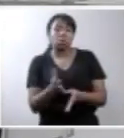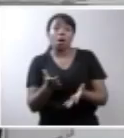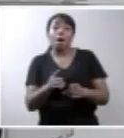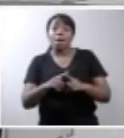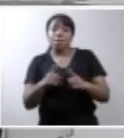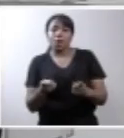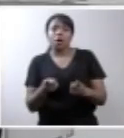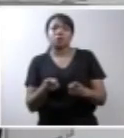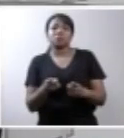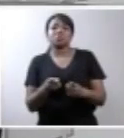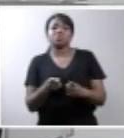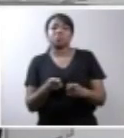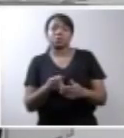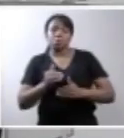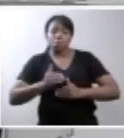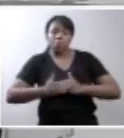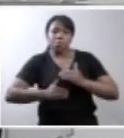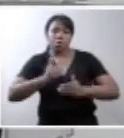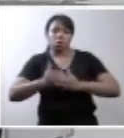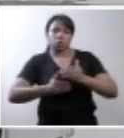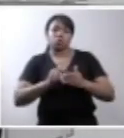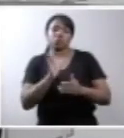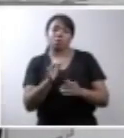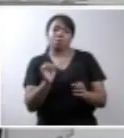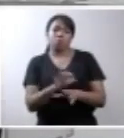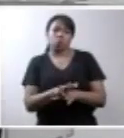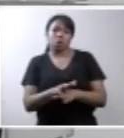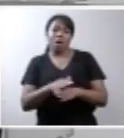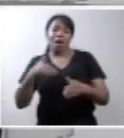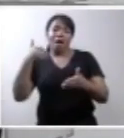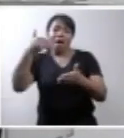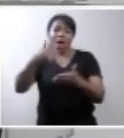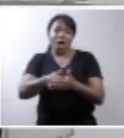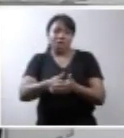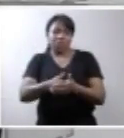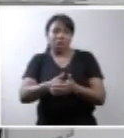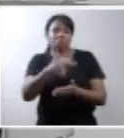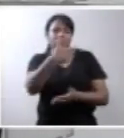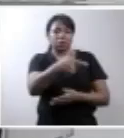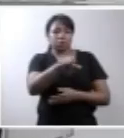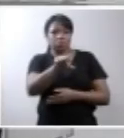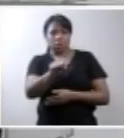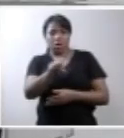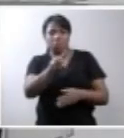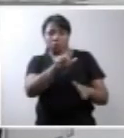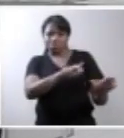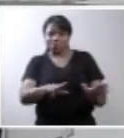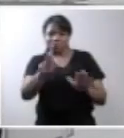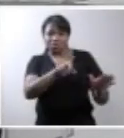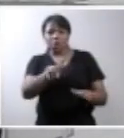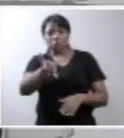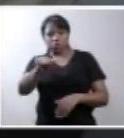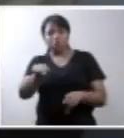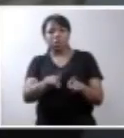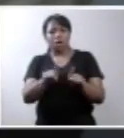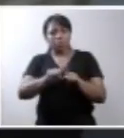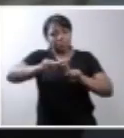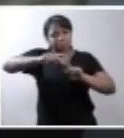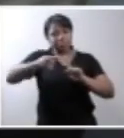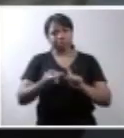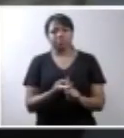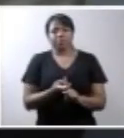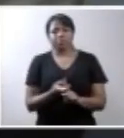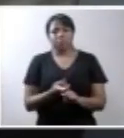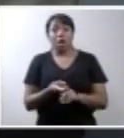ele deveria estar esse processo completo até o 28º dia de gestação certo